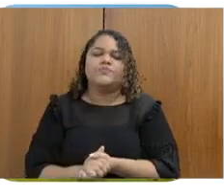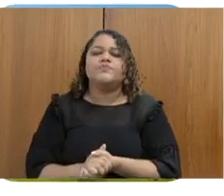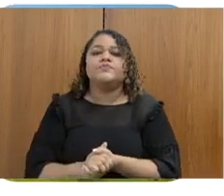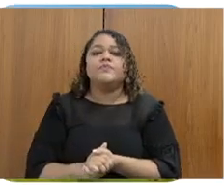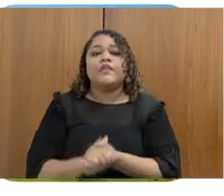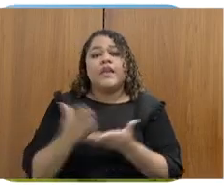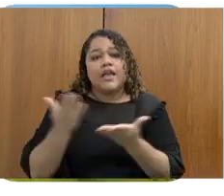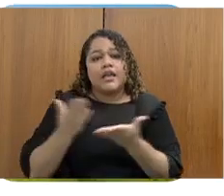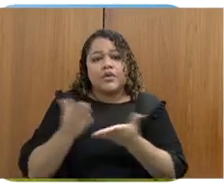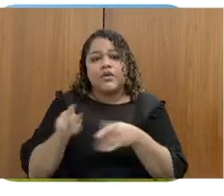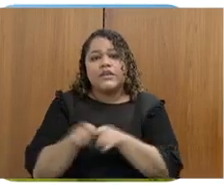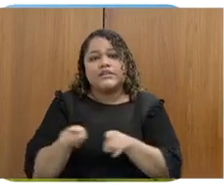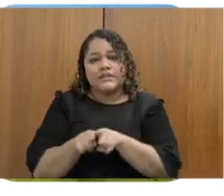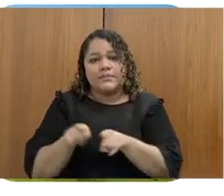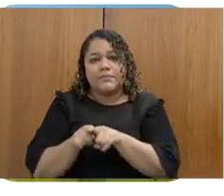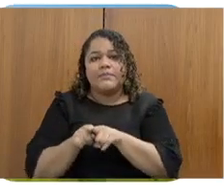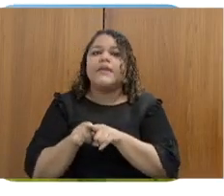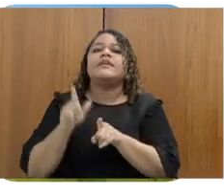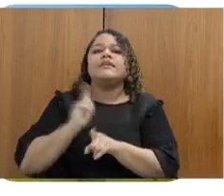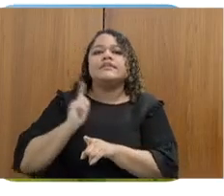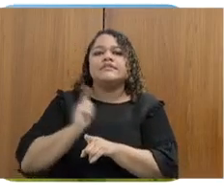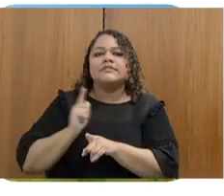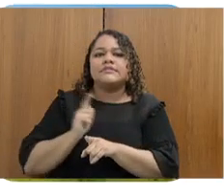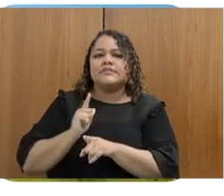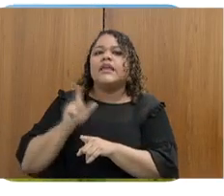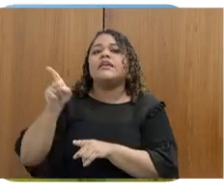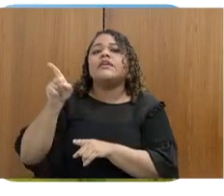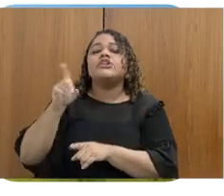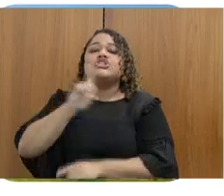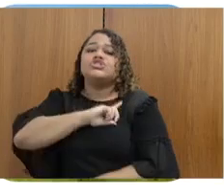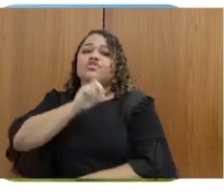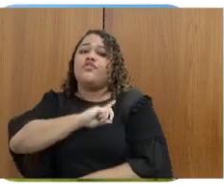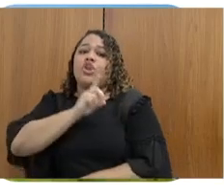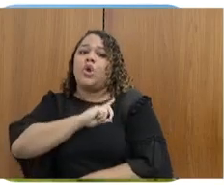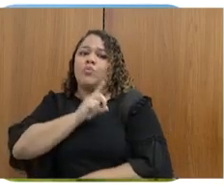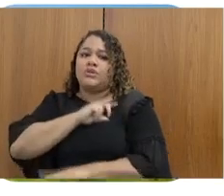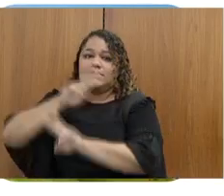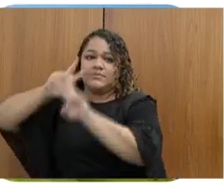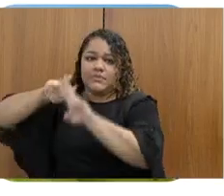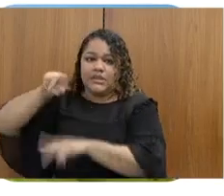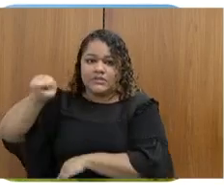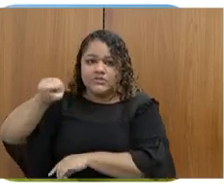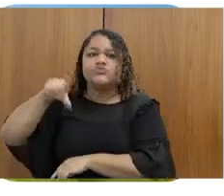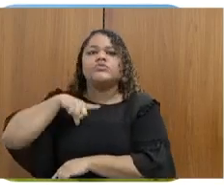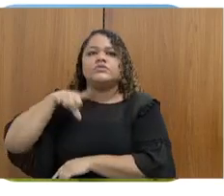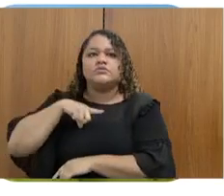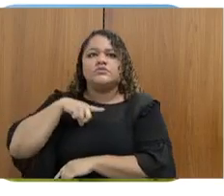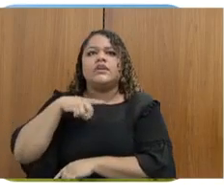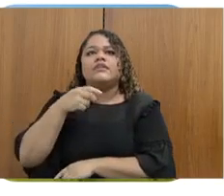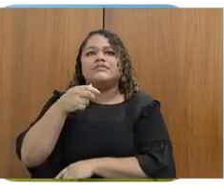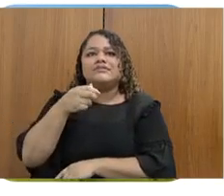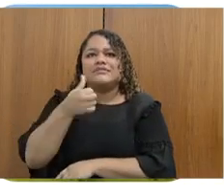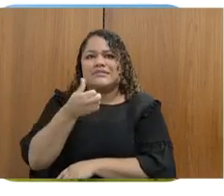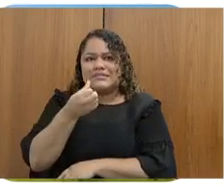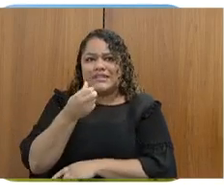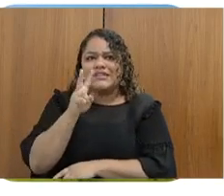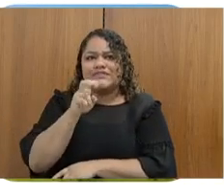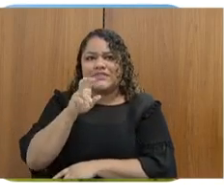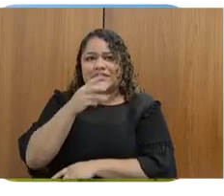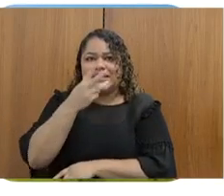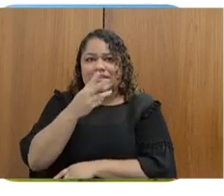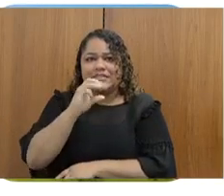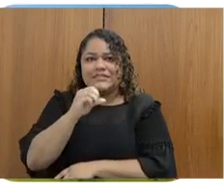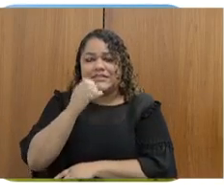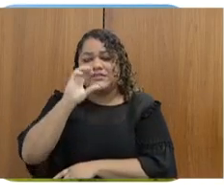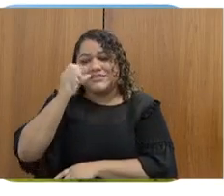complexo, o anexo do presídio de Vinópolis, com 306 vagas, e também uma unidade próxima